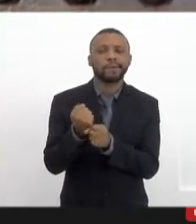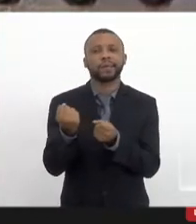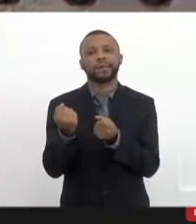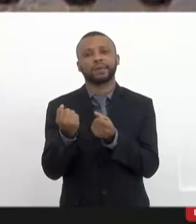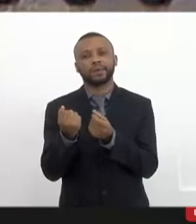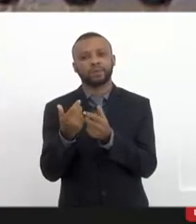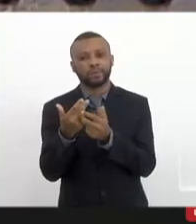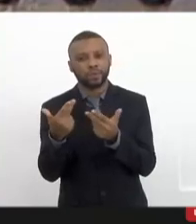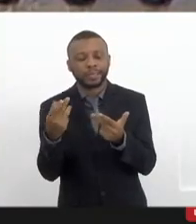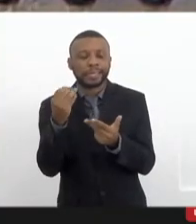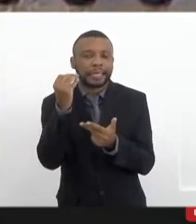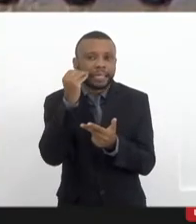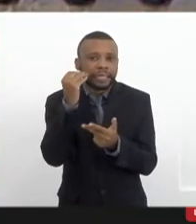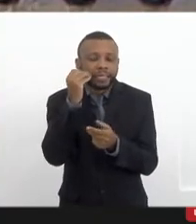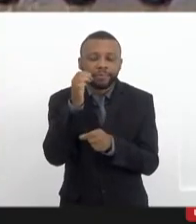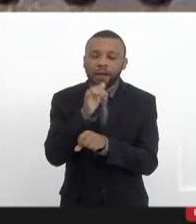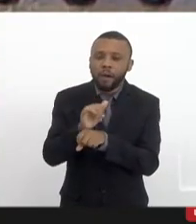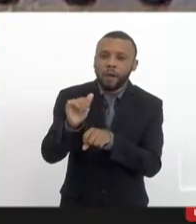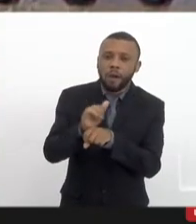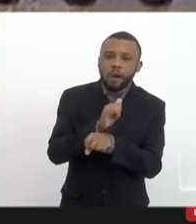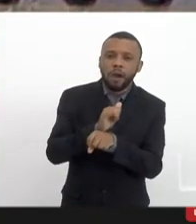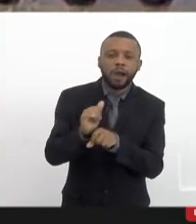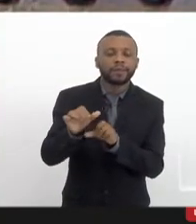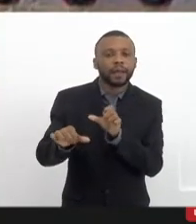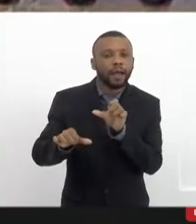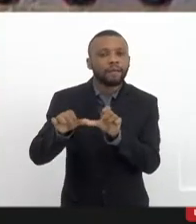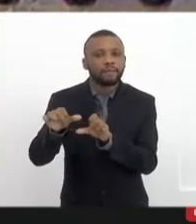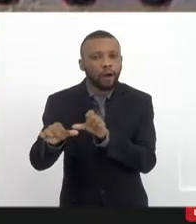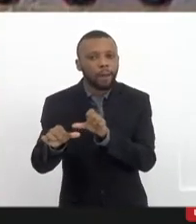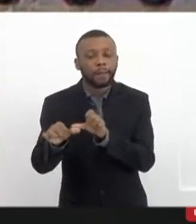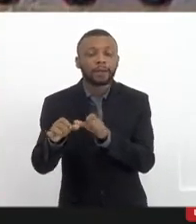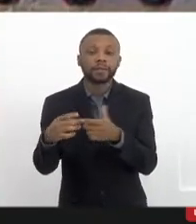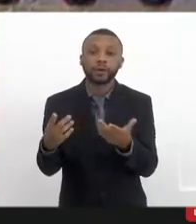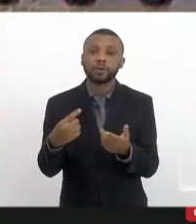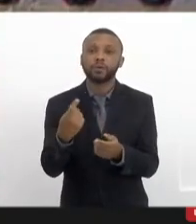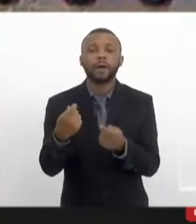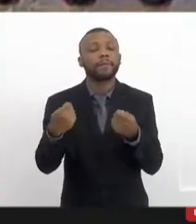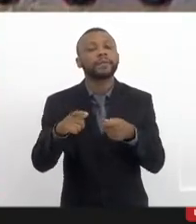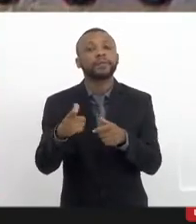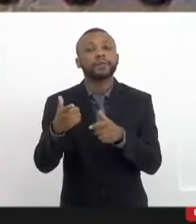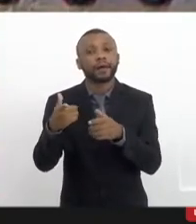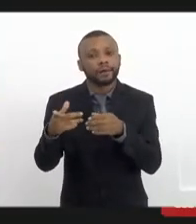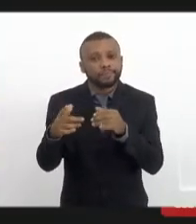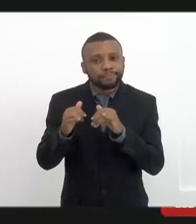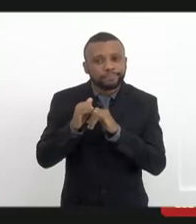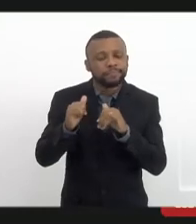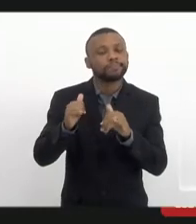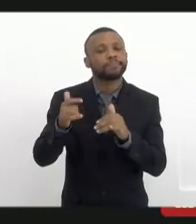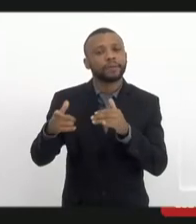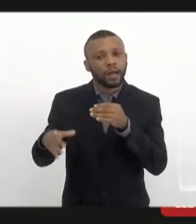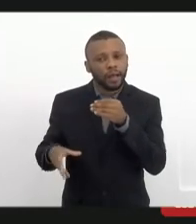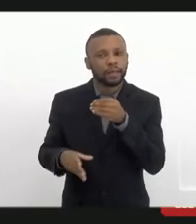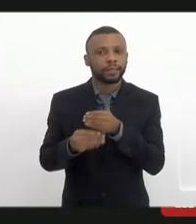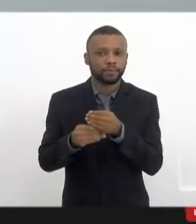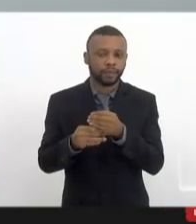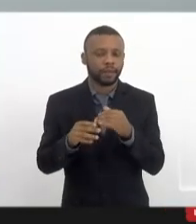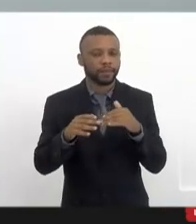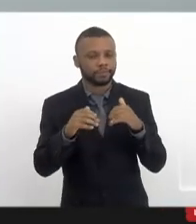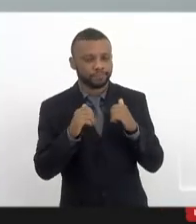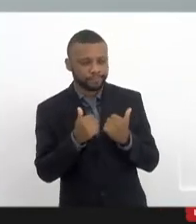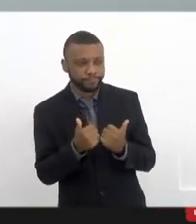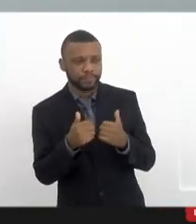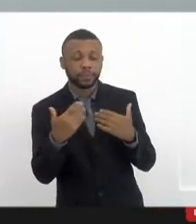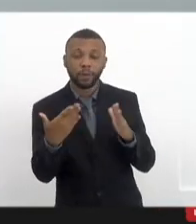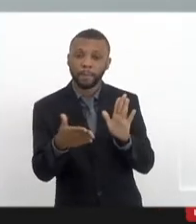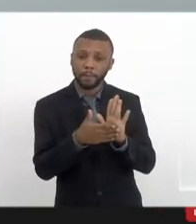tentativas de reformas. Então, a gente precisa ressaltar aqui, Valdeque. Beleza. Então, estou propondo aqui